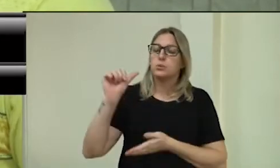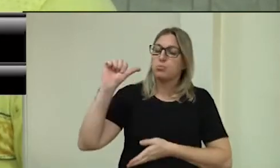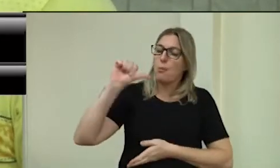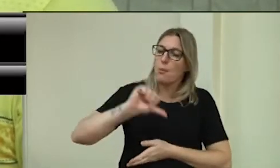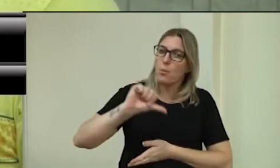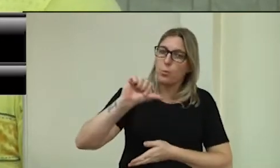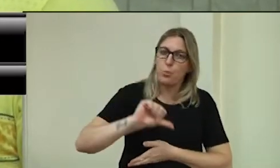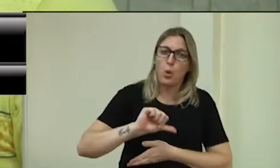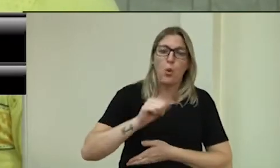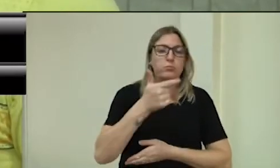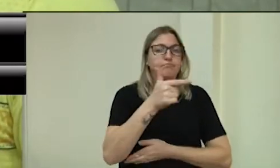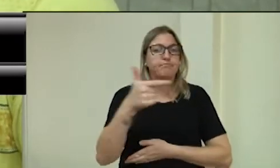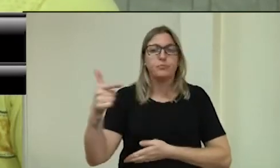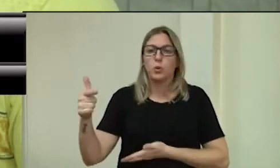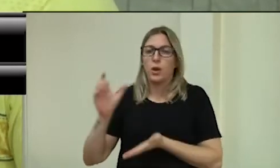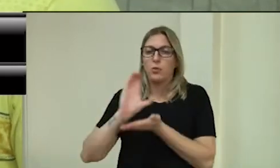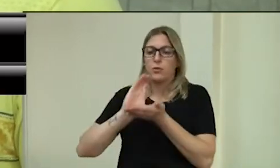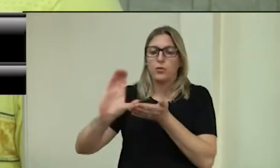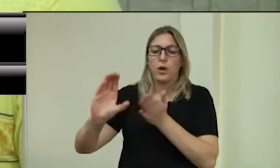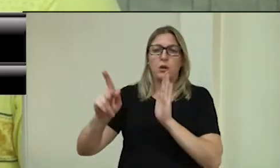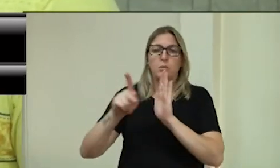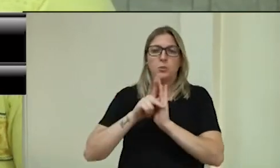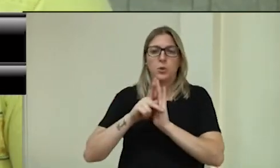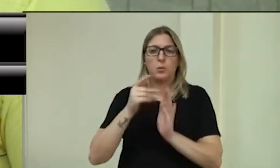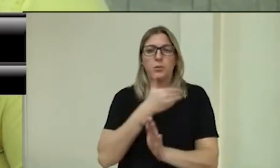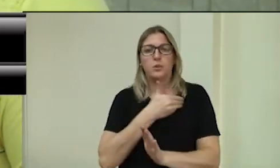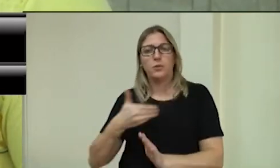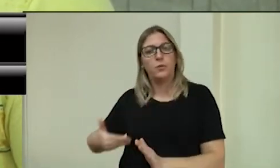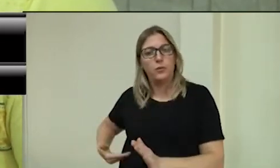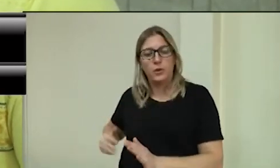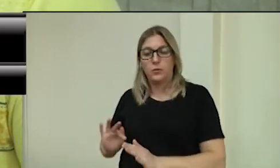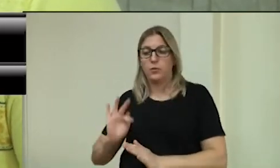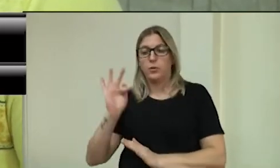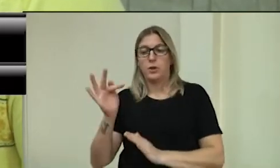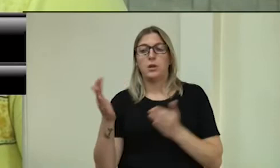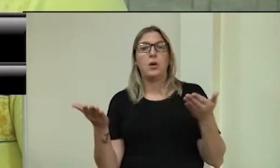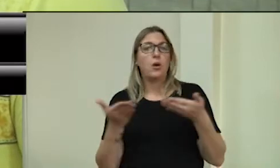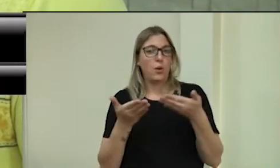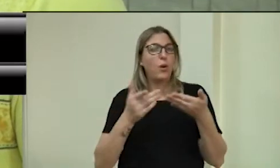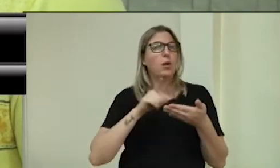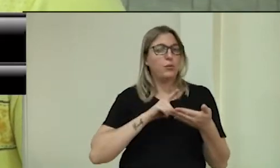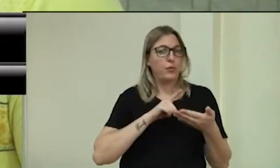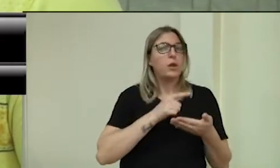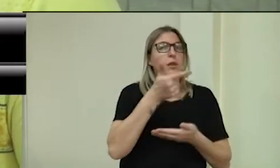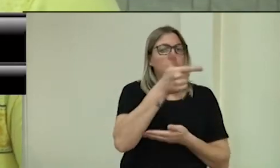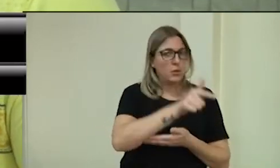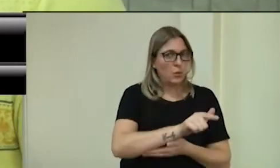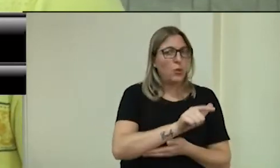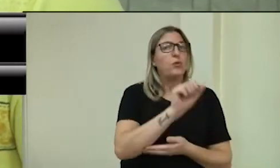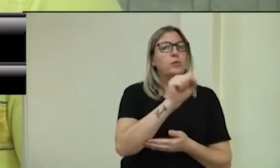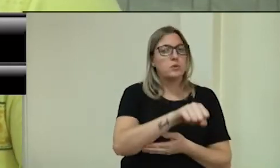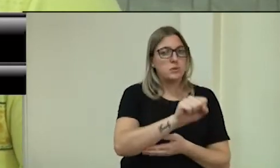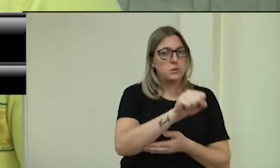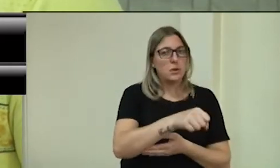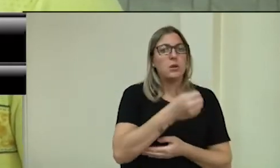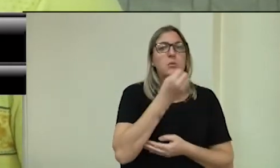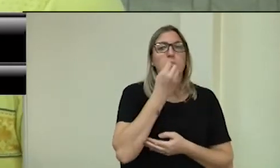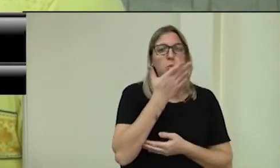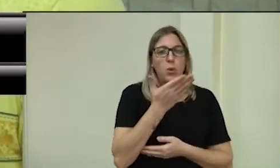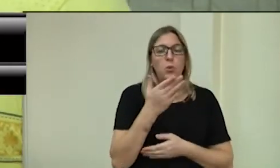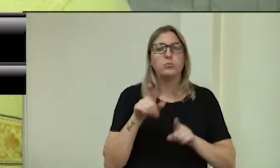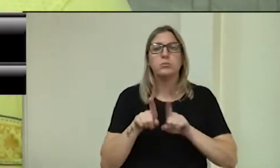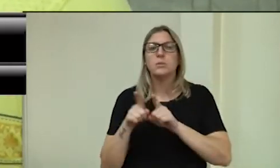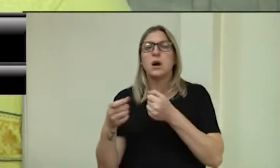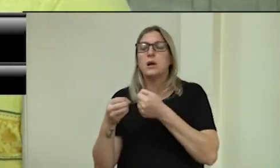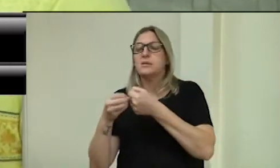auxílio emergencial, agora vai ter novamente, e que bom. Mas, esse recado é especial para